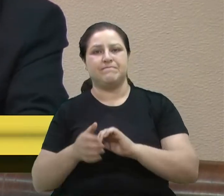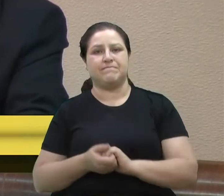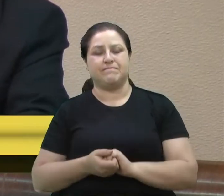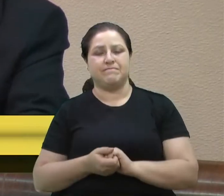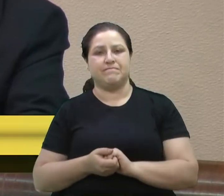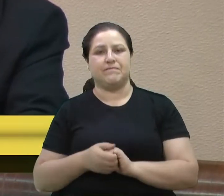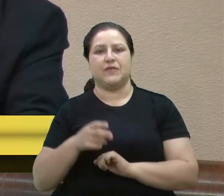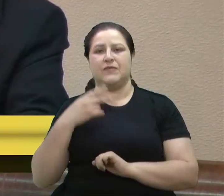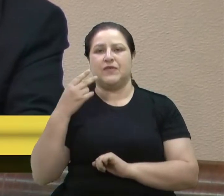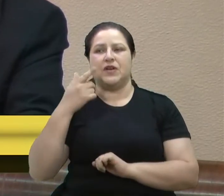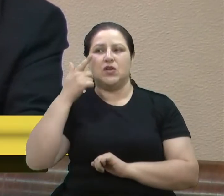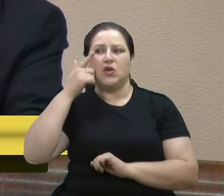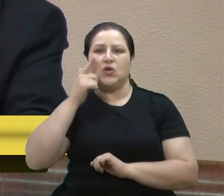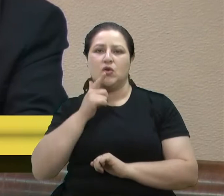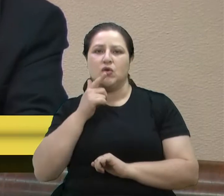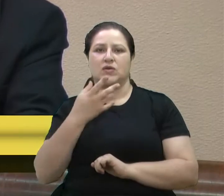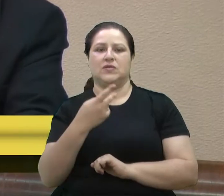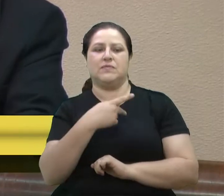Lucas, presidente,